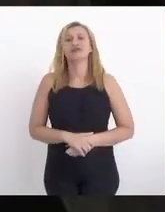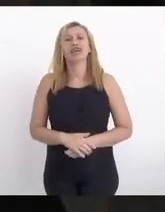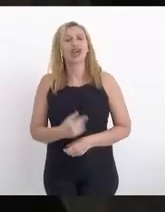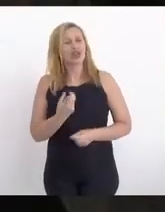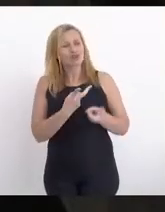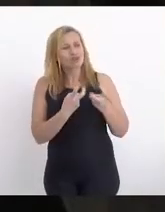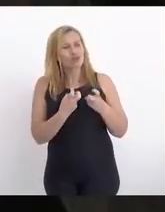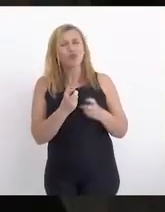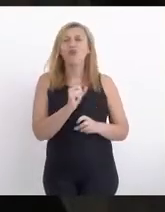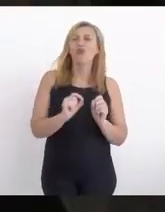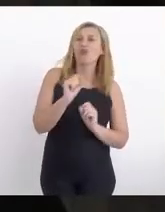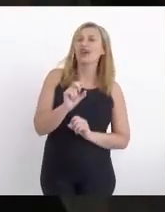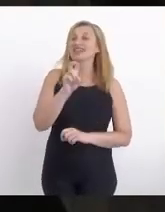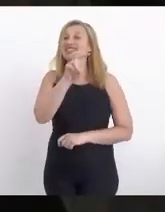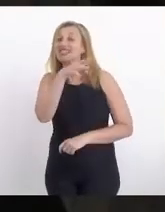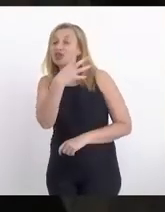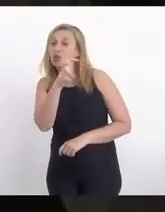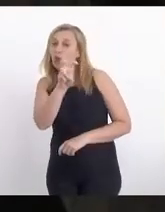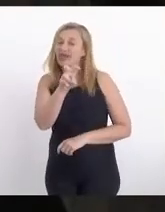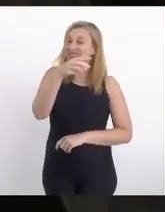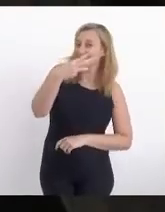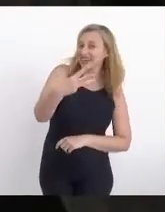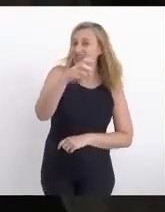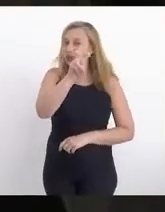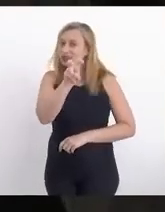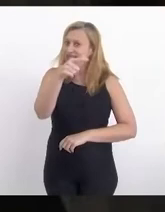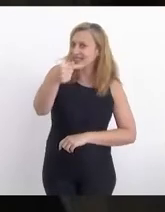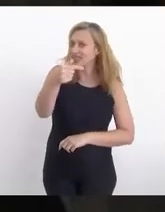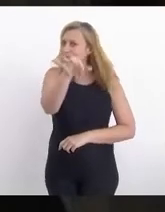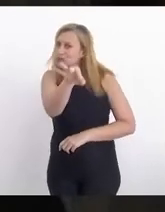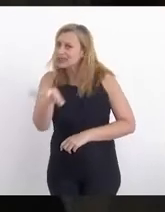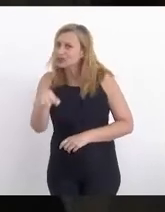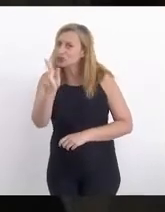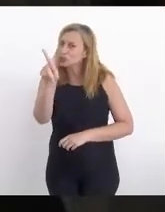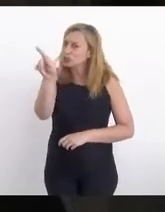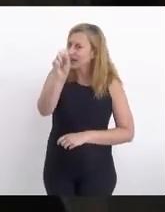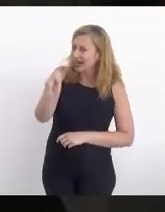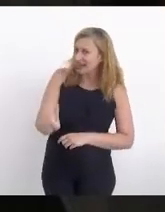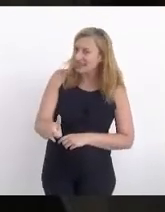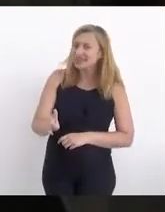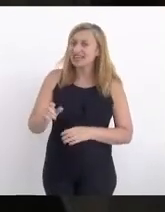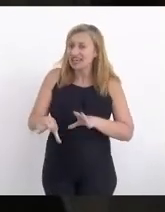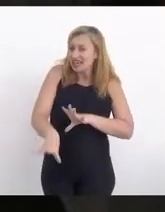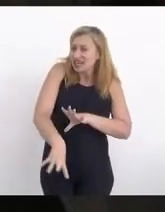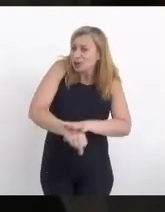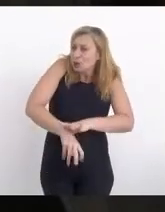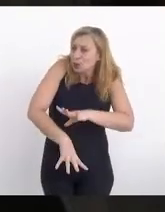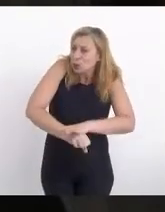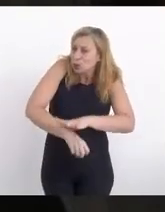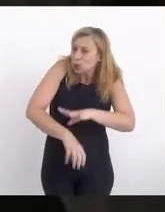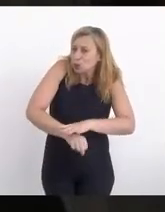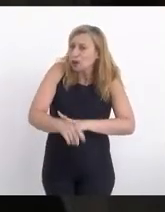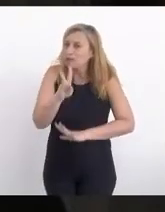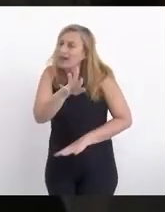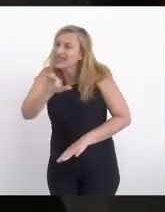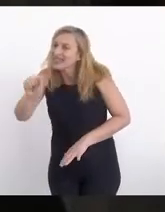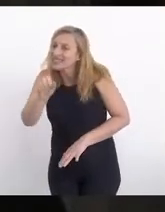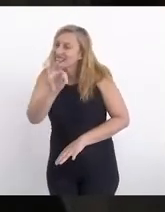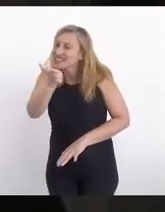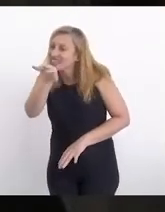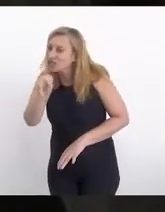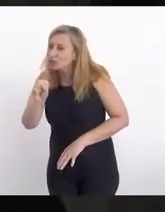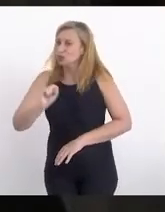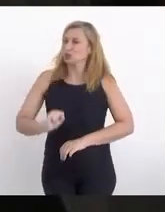verificou que 53% a 57% do gás que é retirado da bacia de Santos